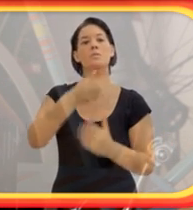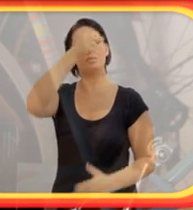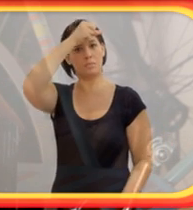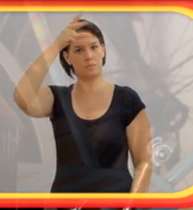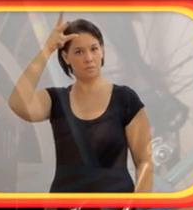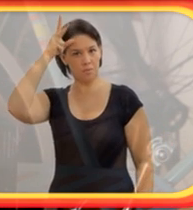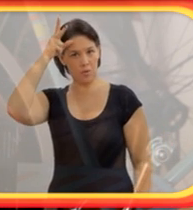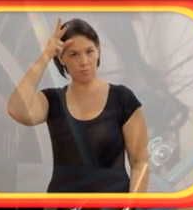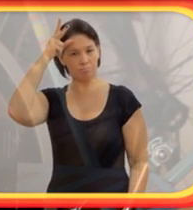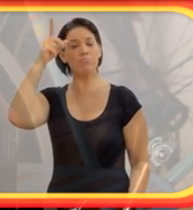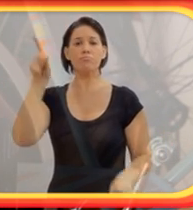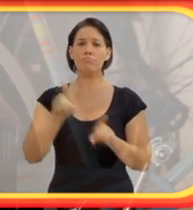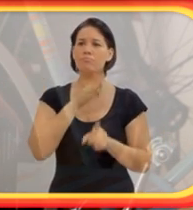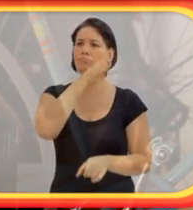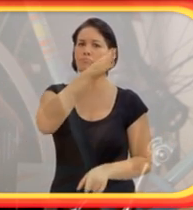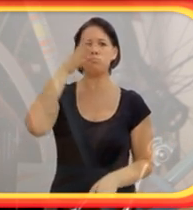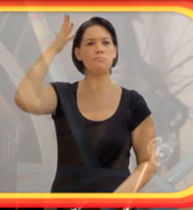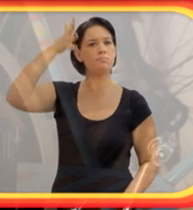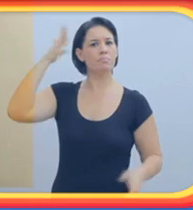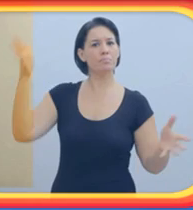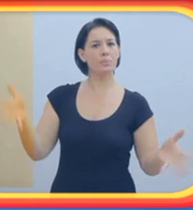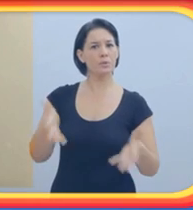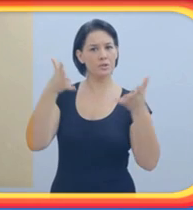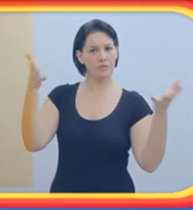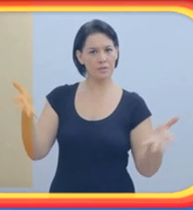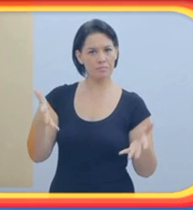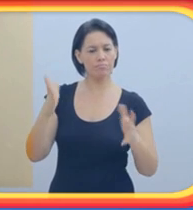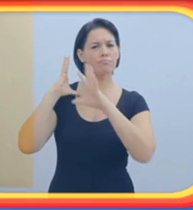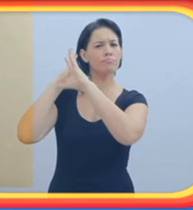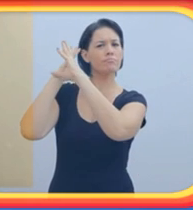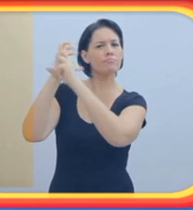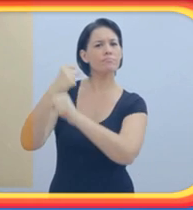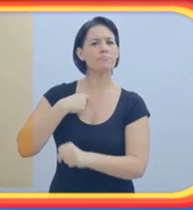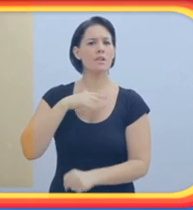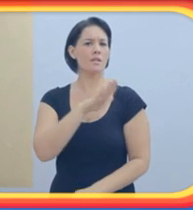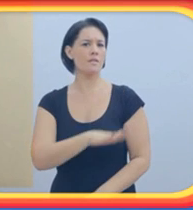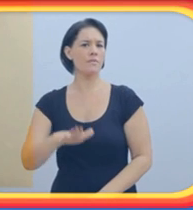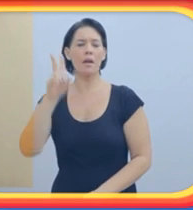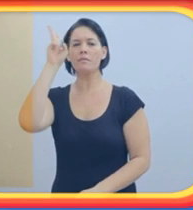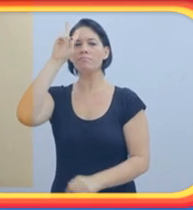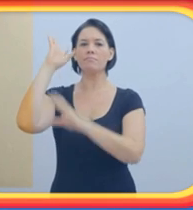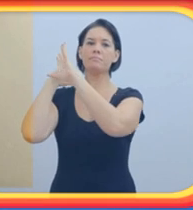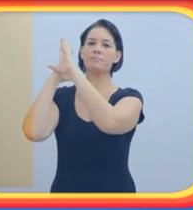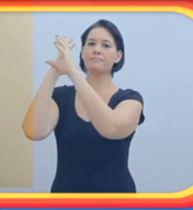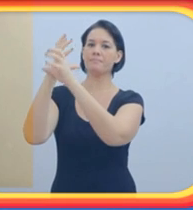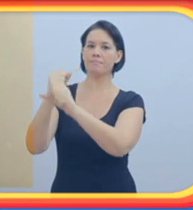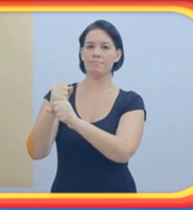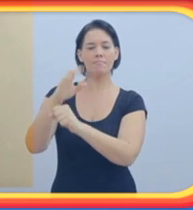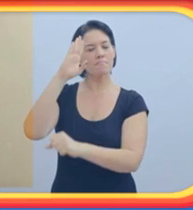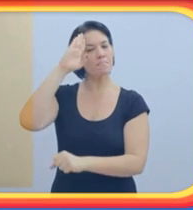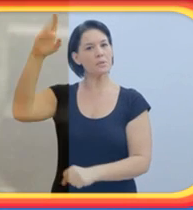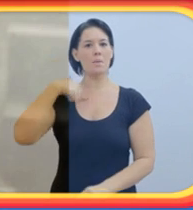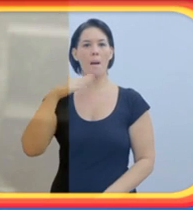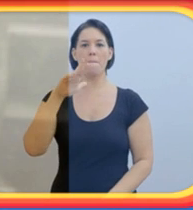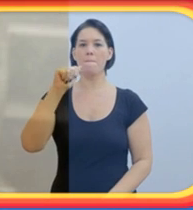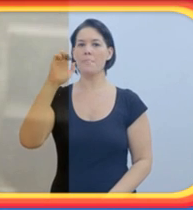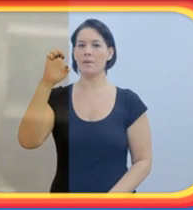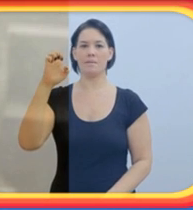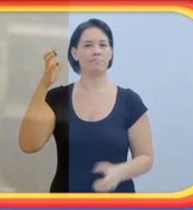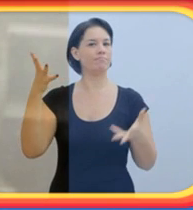municipal e também sou palestrante motivacional. Sobre a minha infância, que eu me recordo,